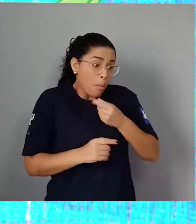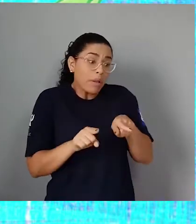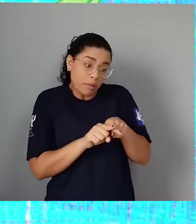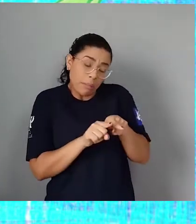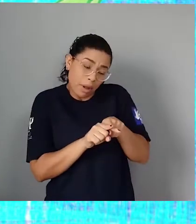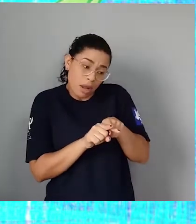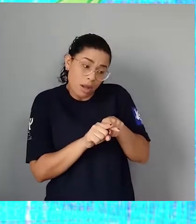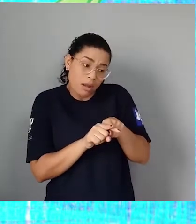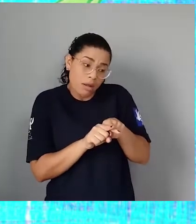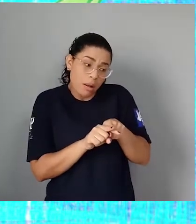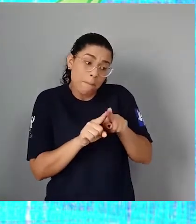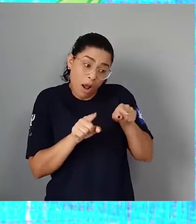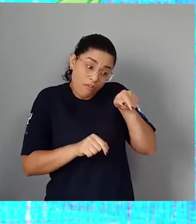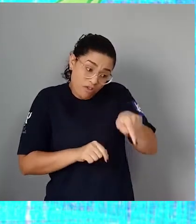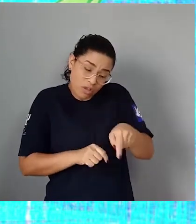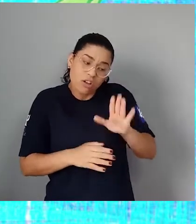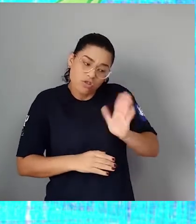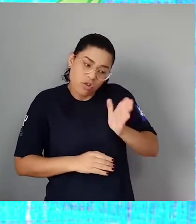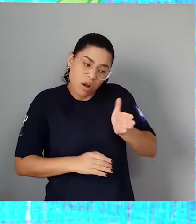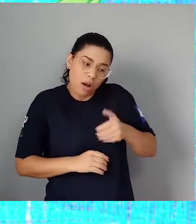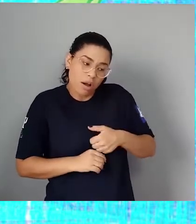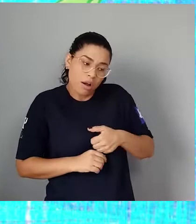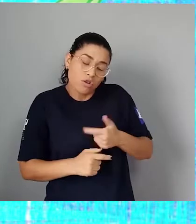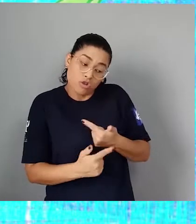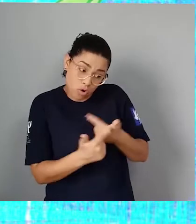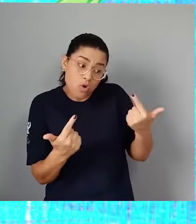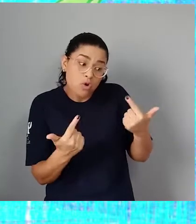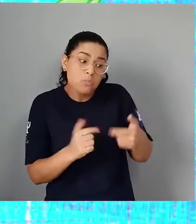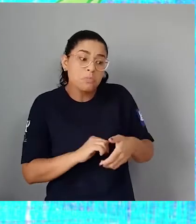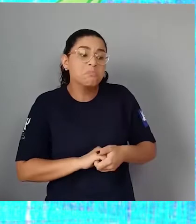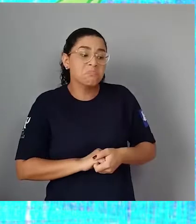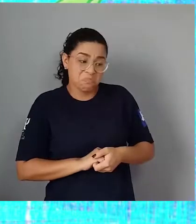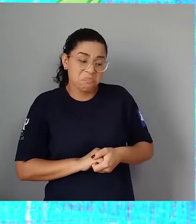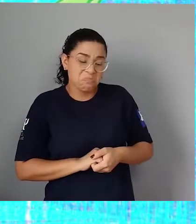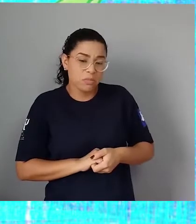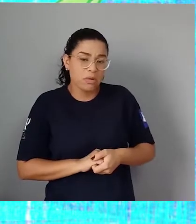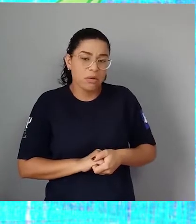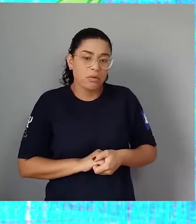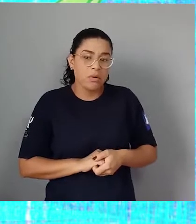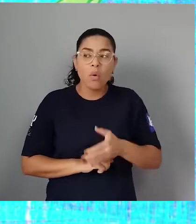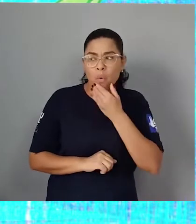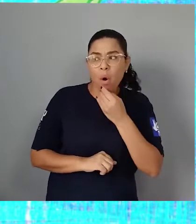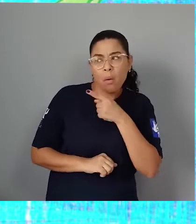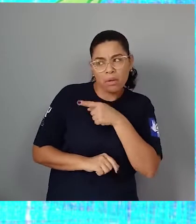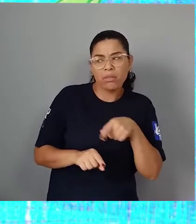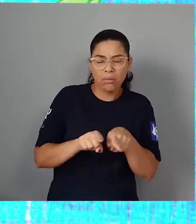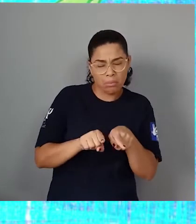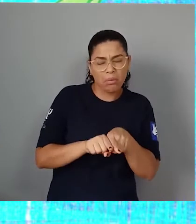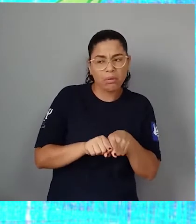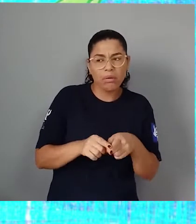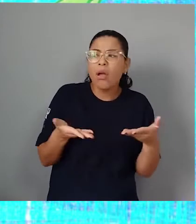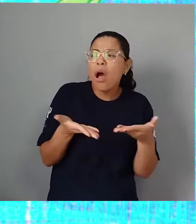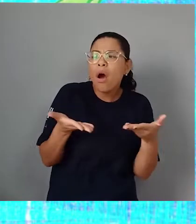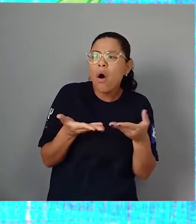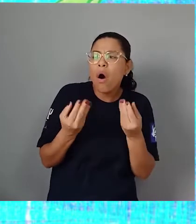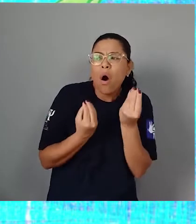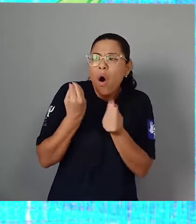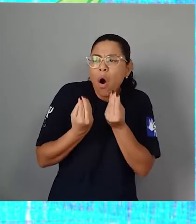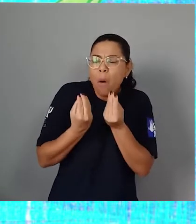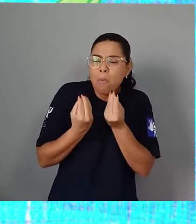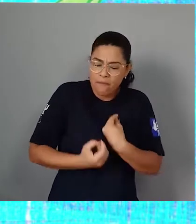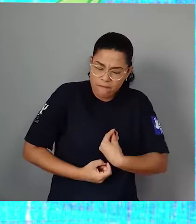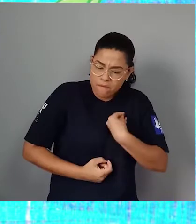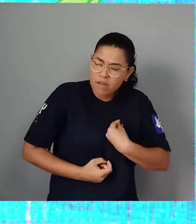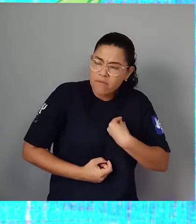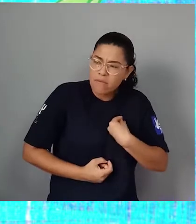aí inteira! Até que deu sorte, né? O moço também! E agora? Como vou viver sem